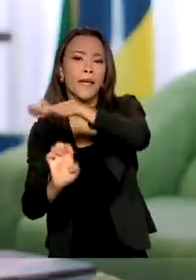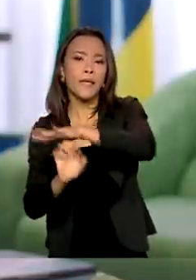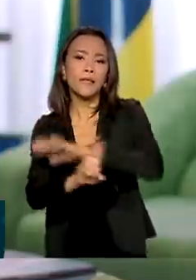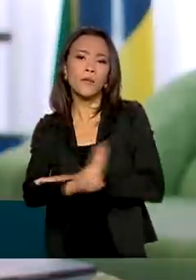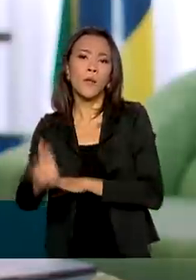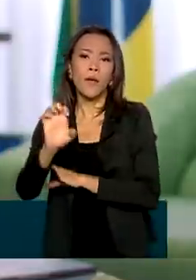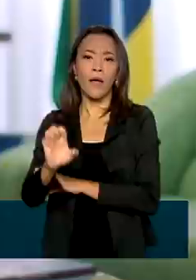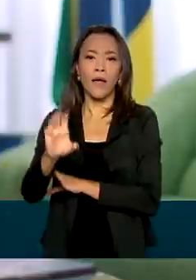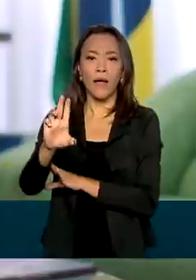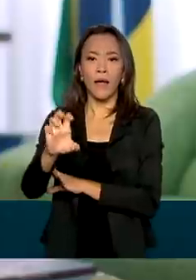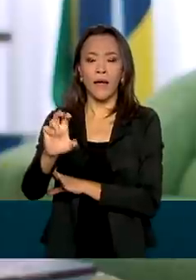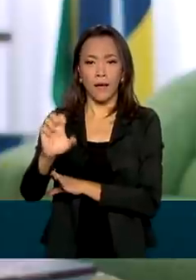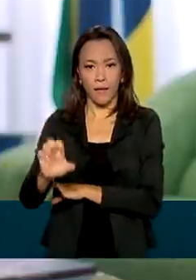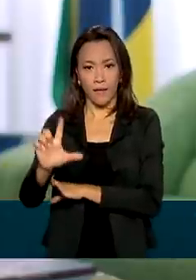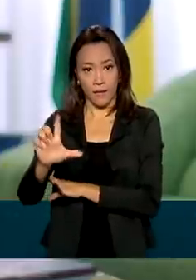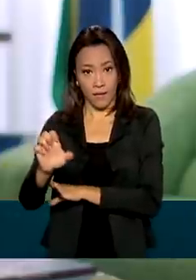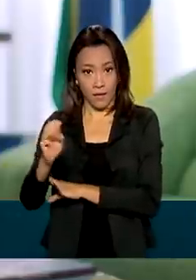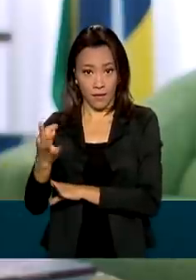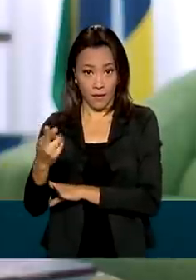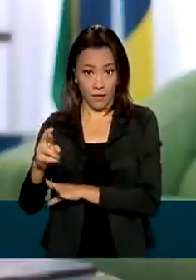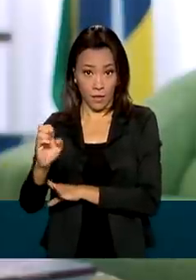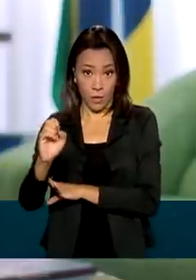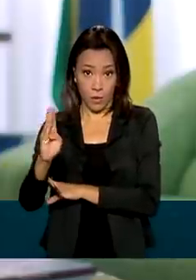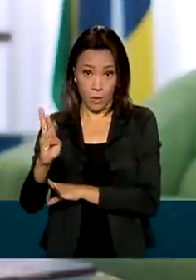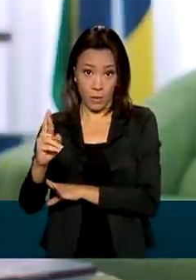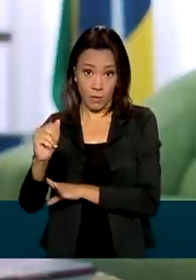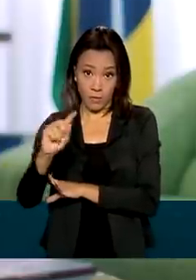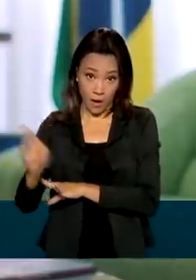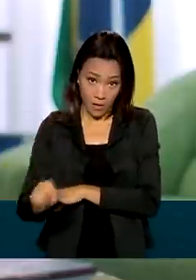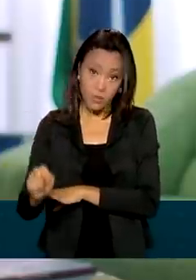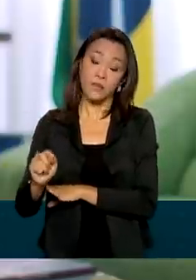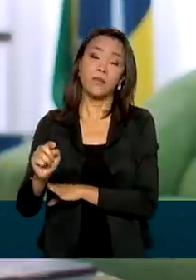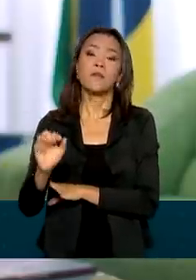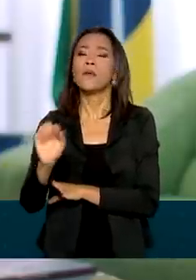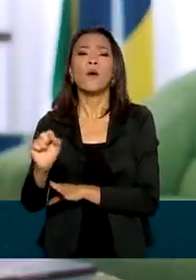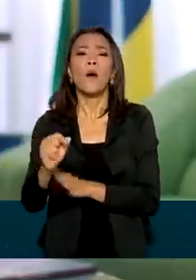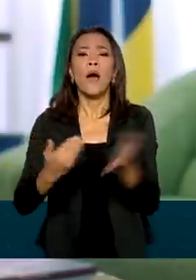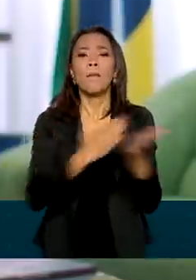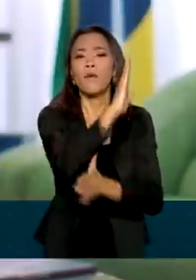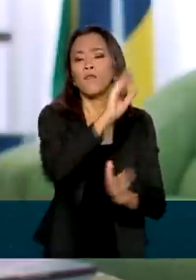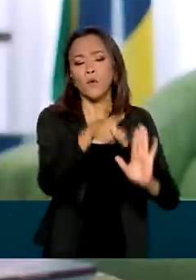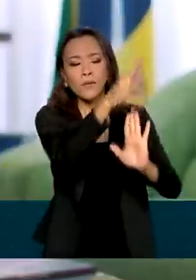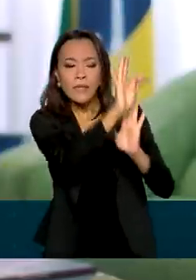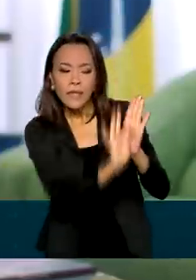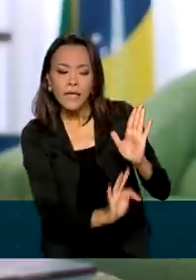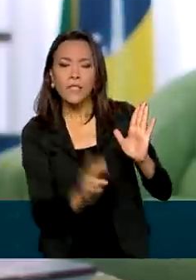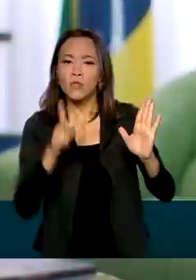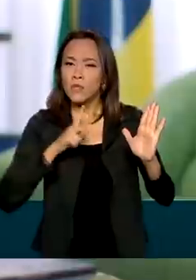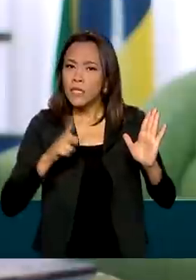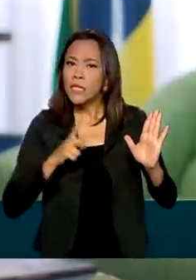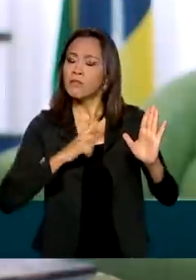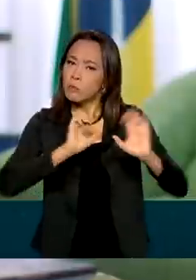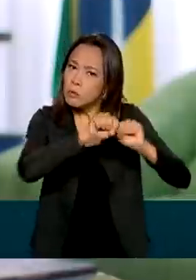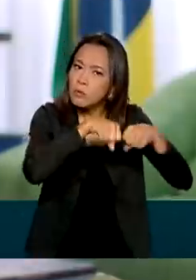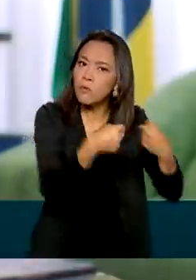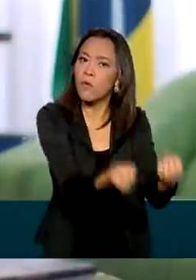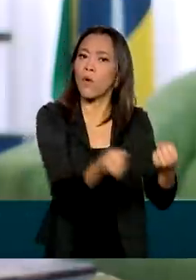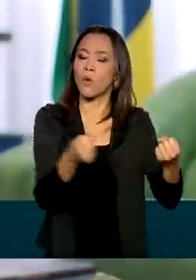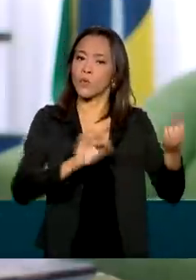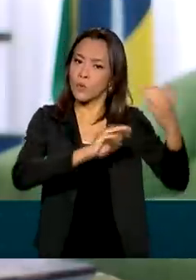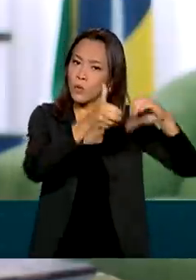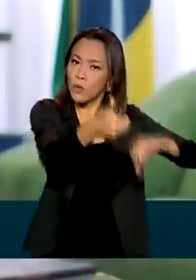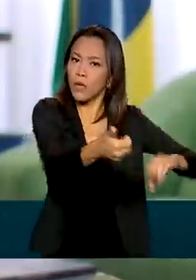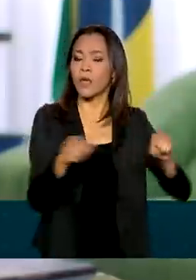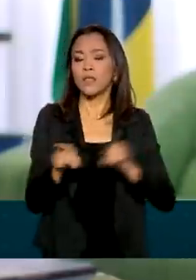importante para o Brasil. A aprovação do texto contou com muita dedicação do Congresso Nacional e do